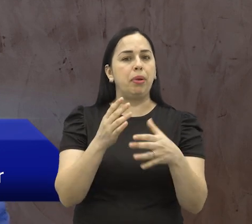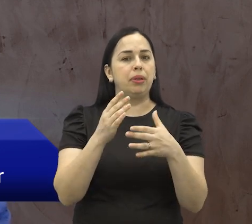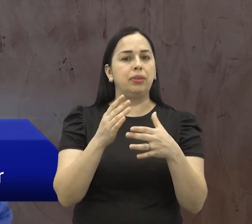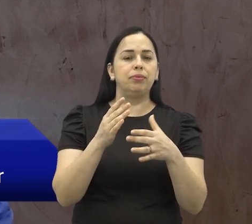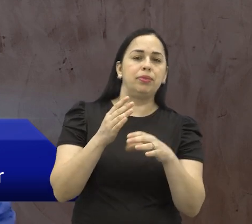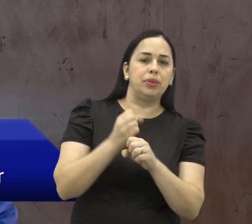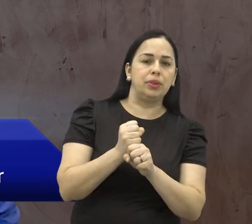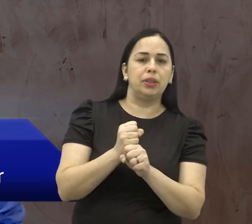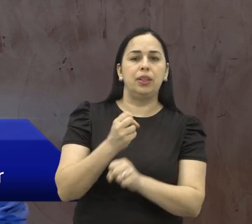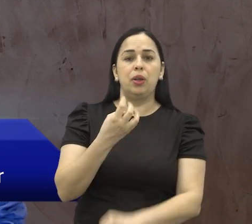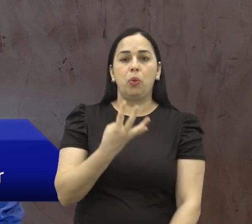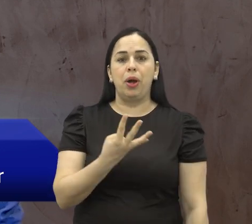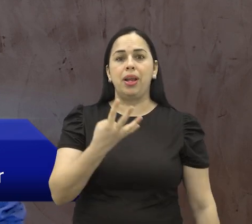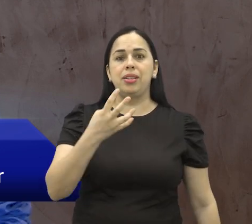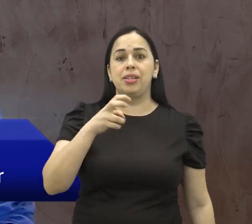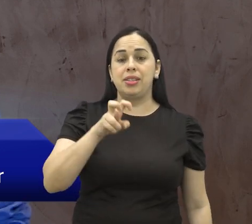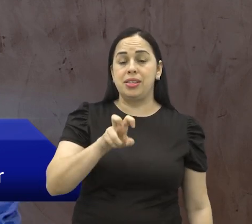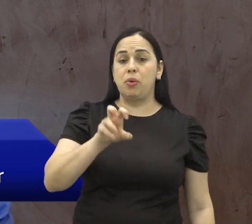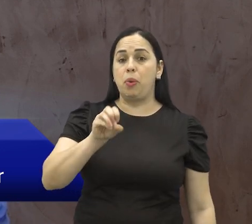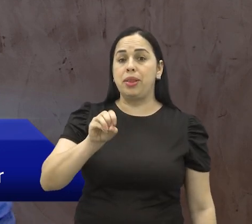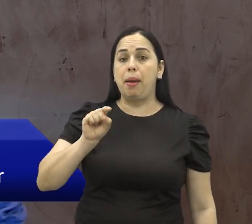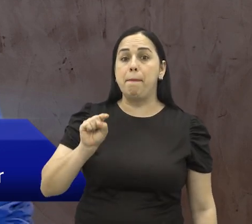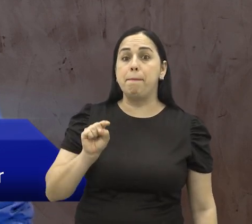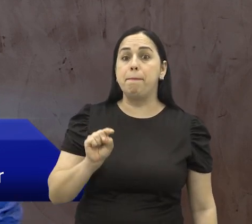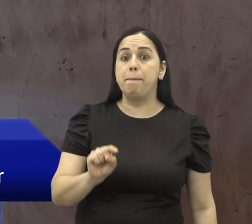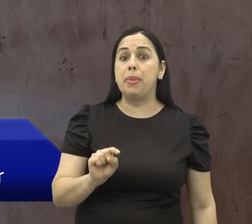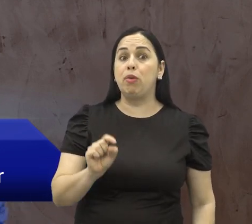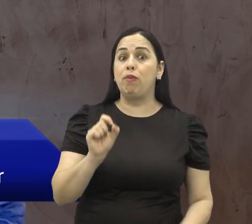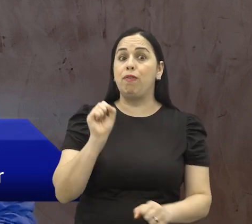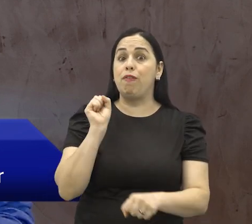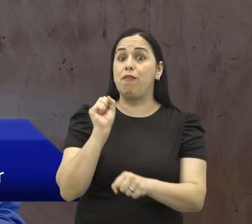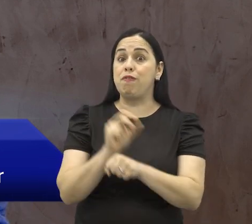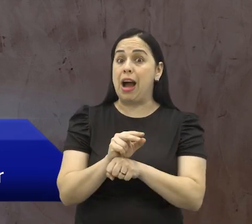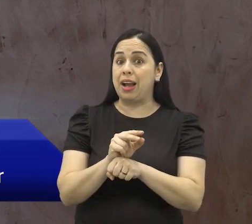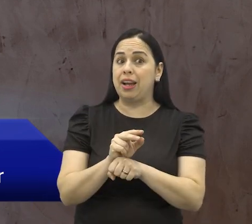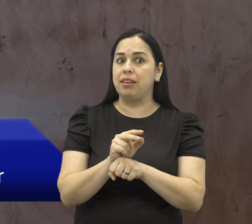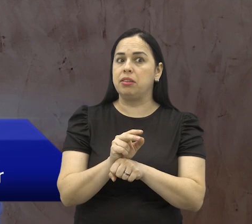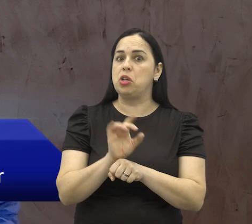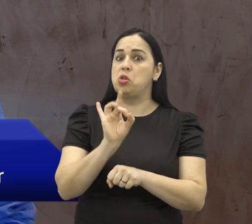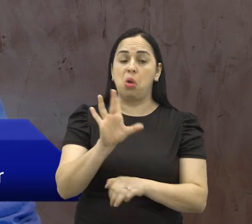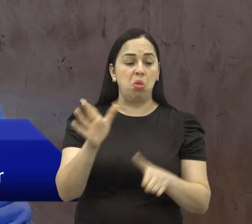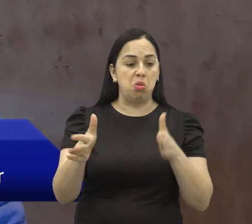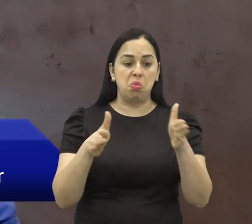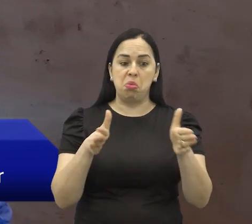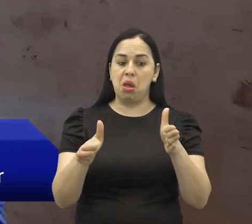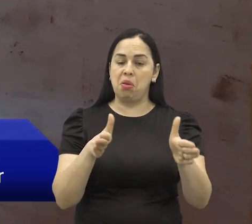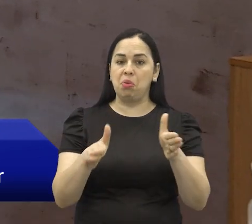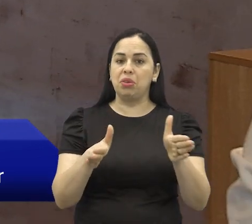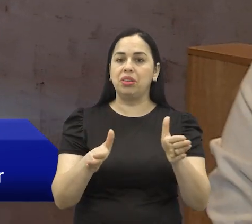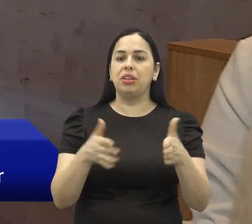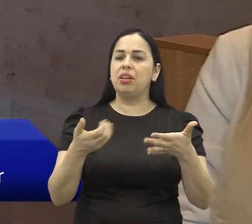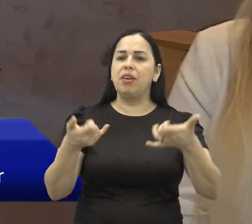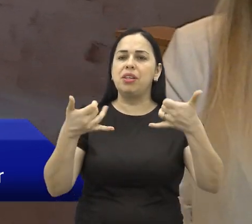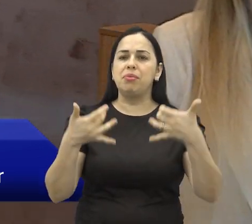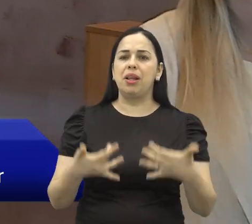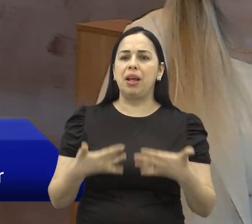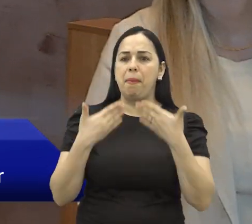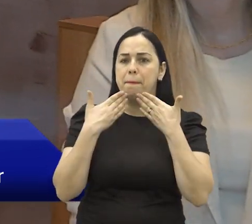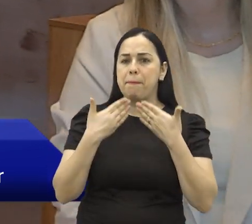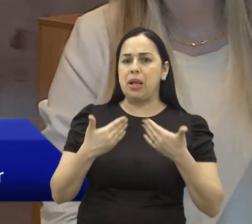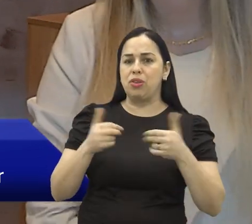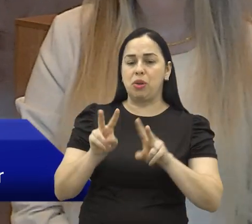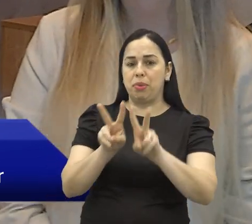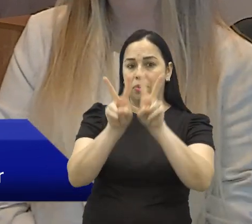abram cerca de 450 mil vagas de trabalho neste período. E quem vai trazer mais informações para a gente